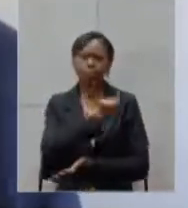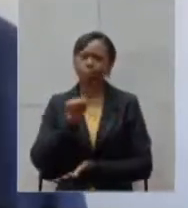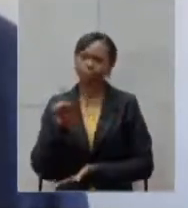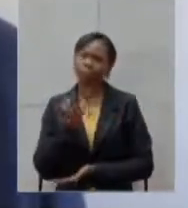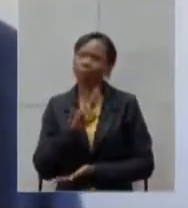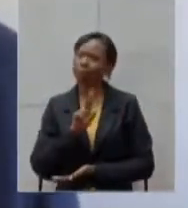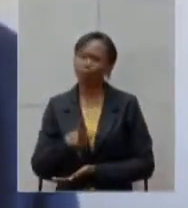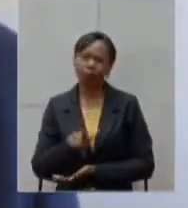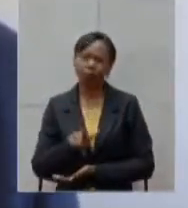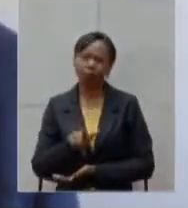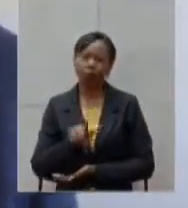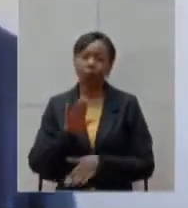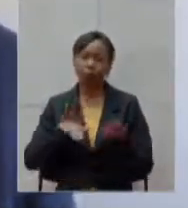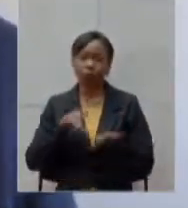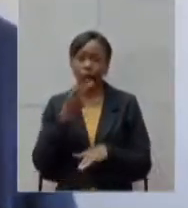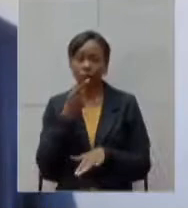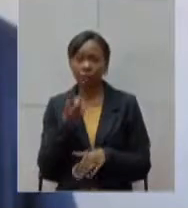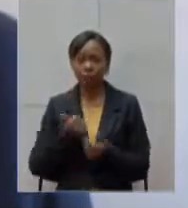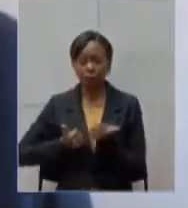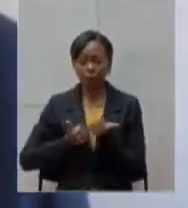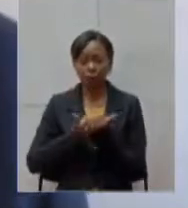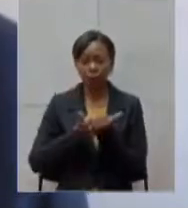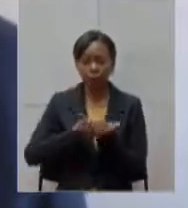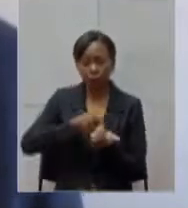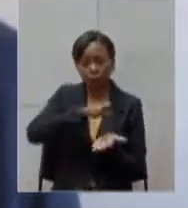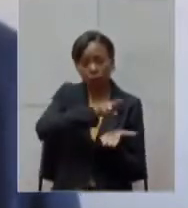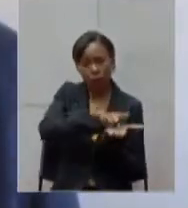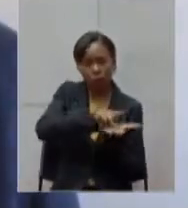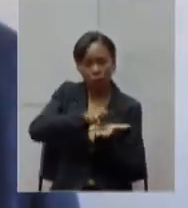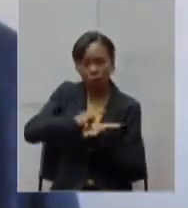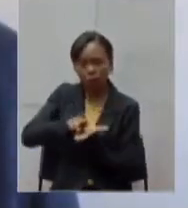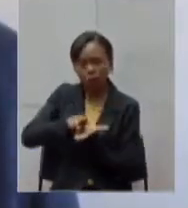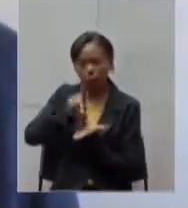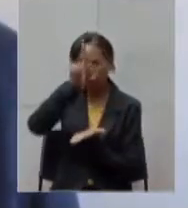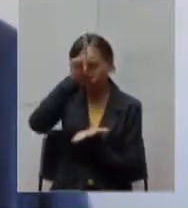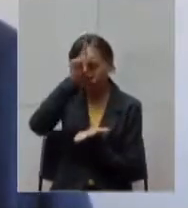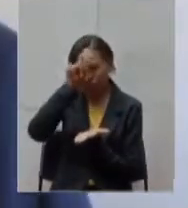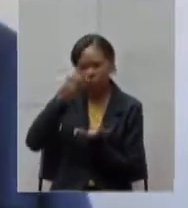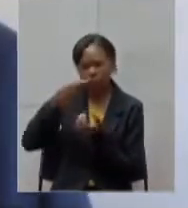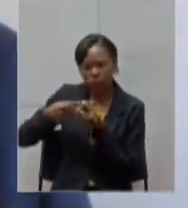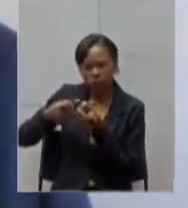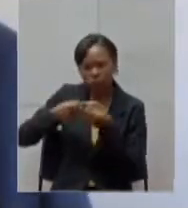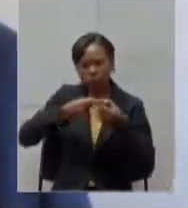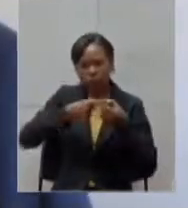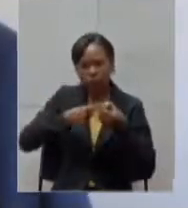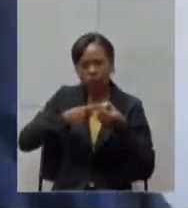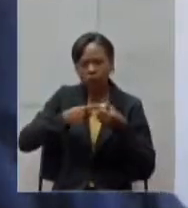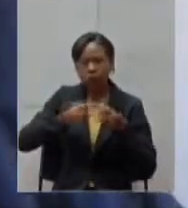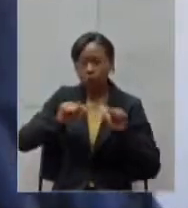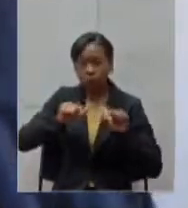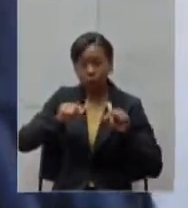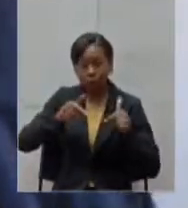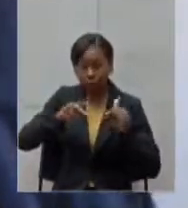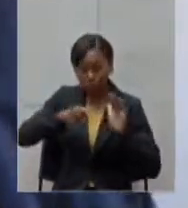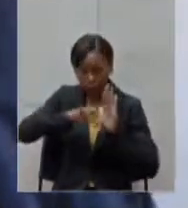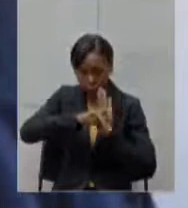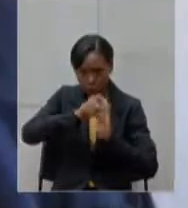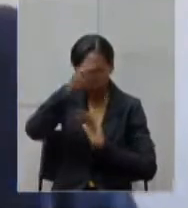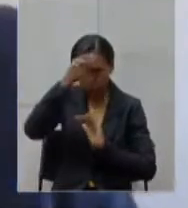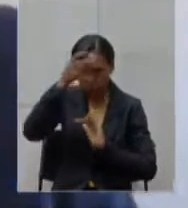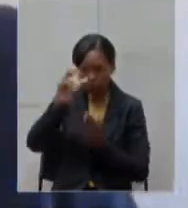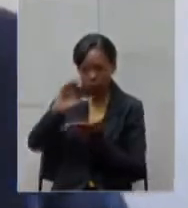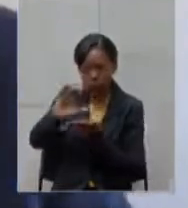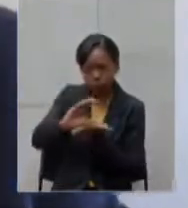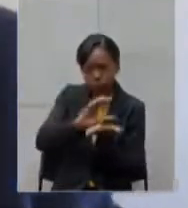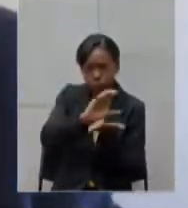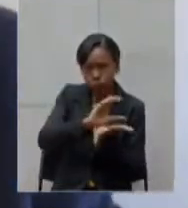apoio aos leitos nos hospitais nos municípios as iniciativas dos prefeitos de buscarem recursos nesse